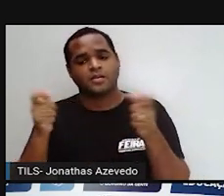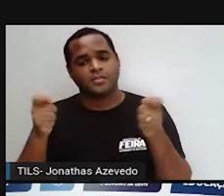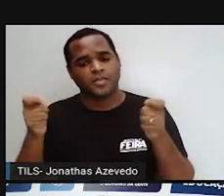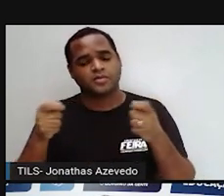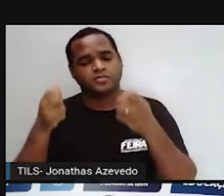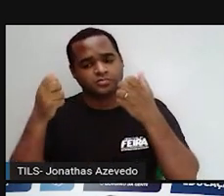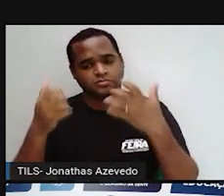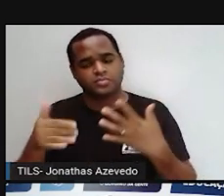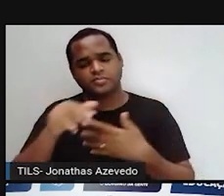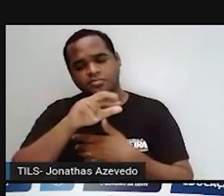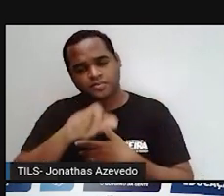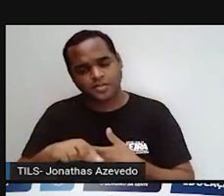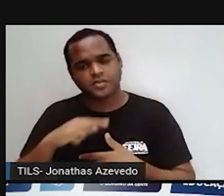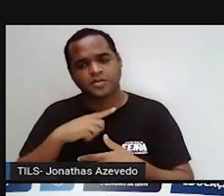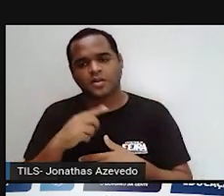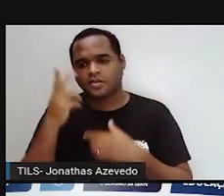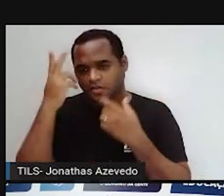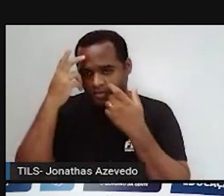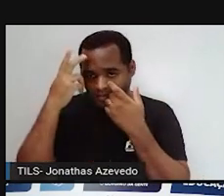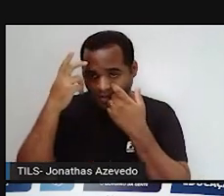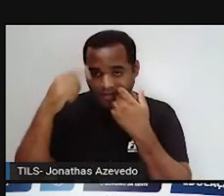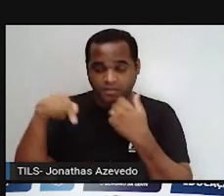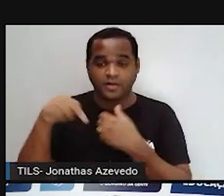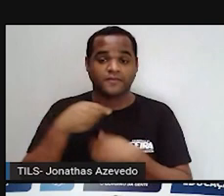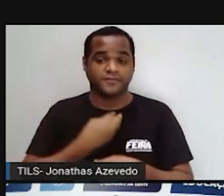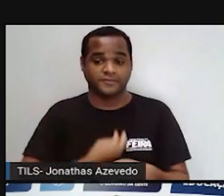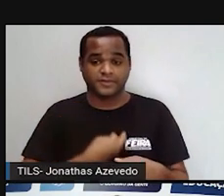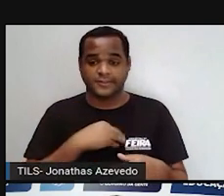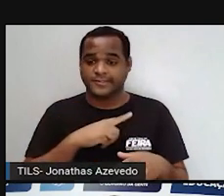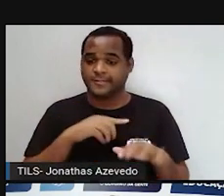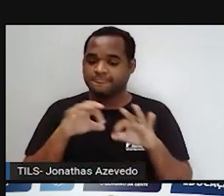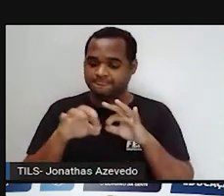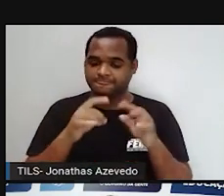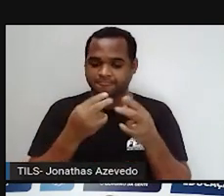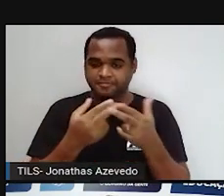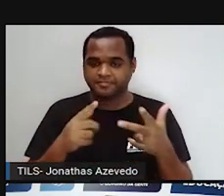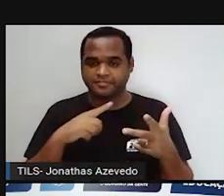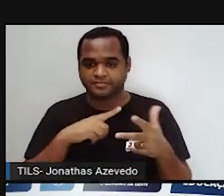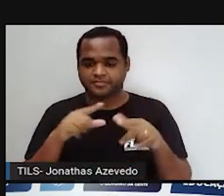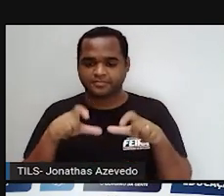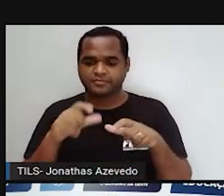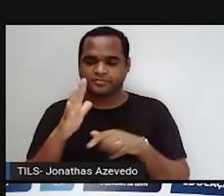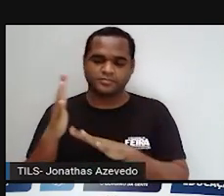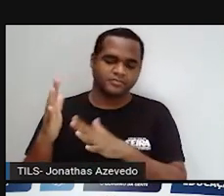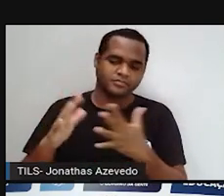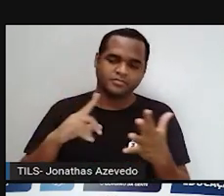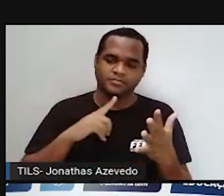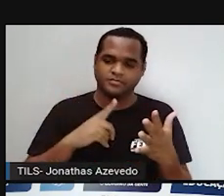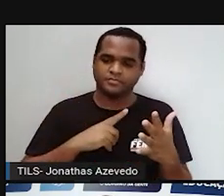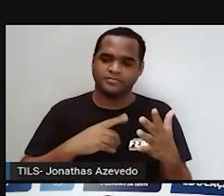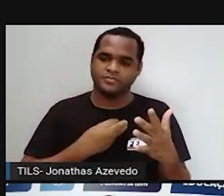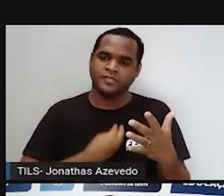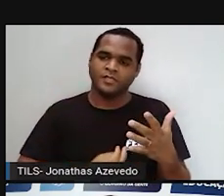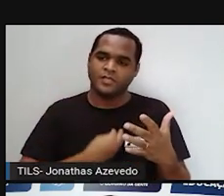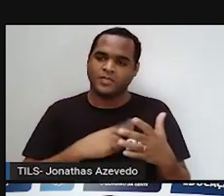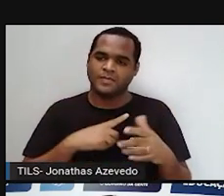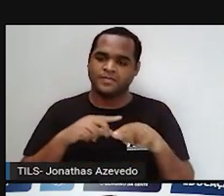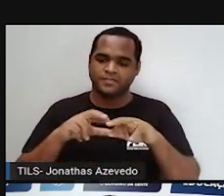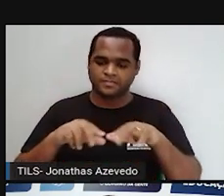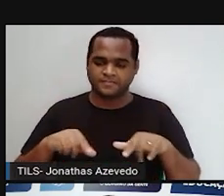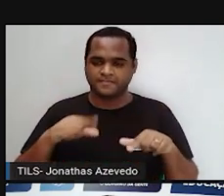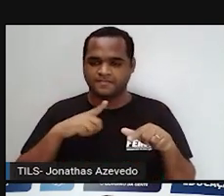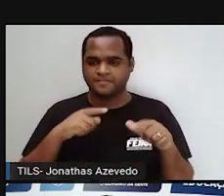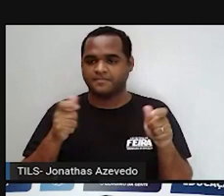ecossistemas, do ecossistema natural, embora a gente viva hoje no ambiente urbano, gente depende muito desses ecossistemas. Seja lá o